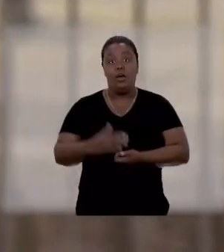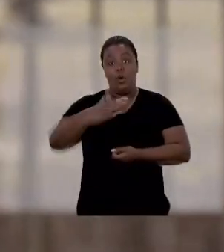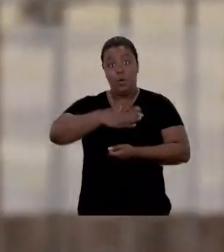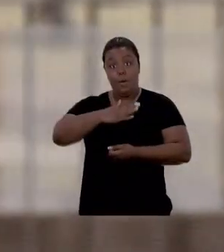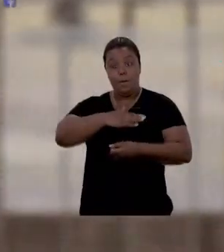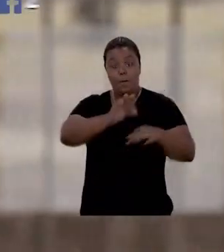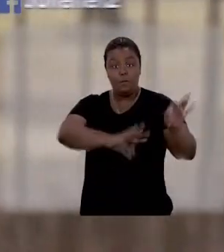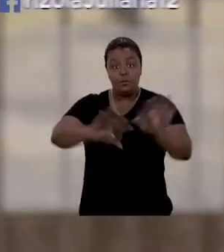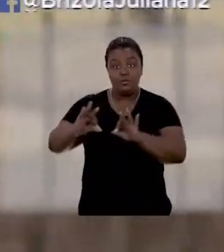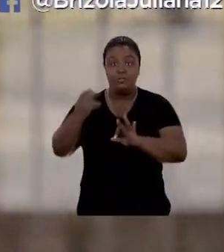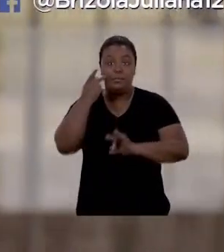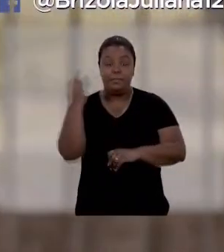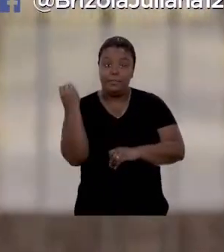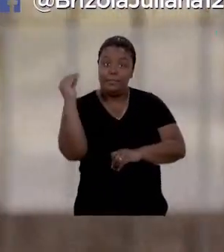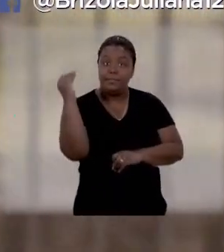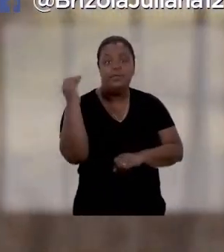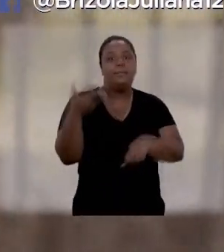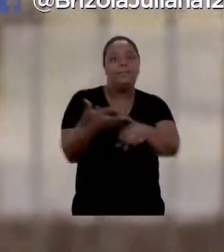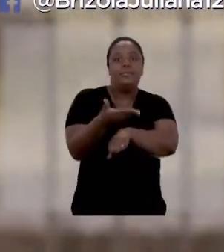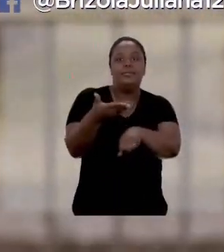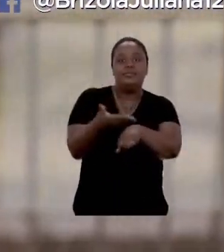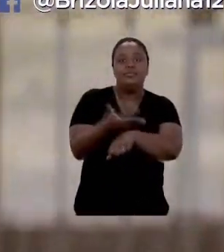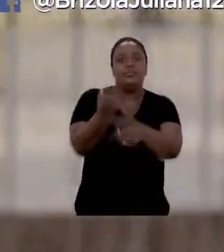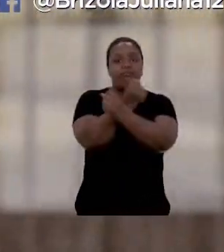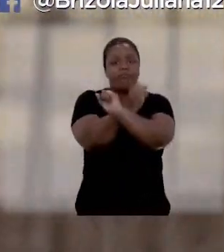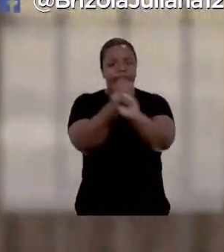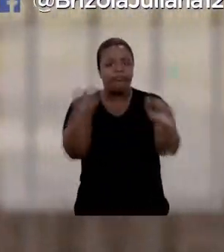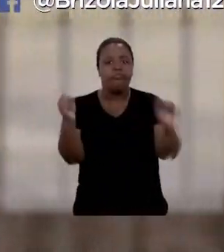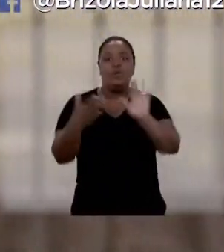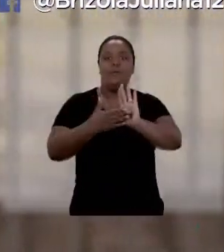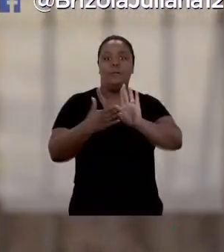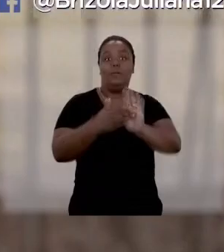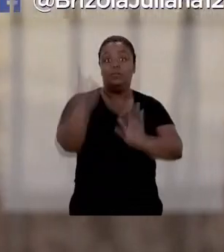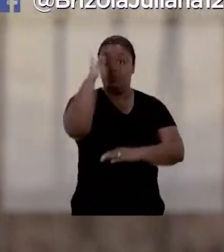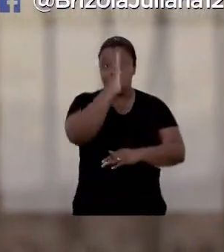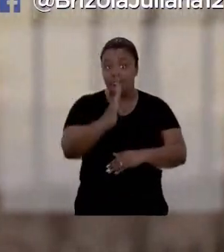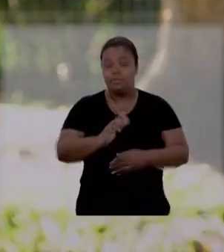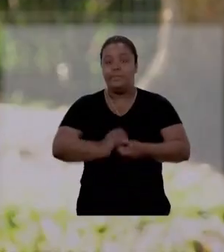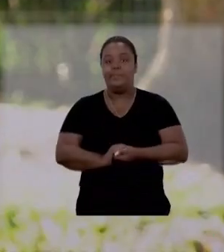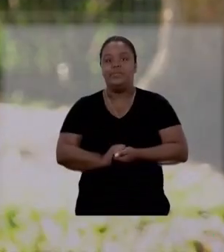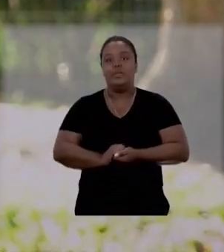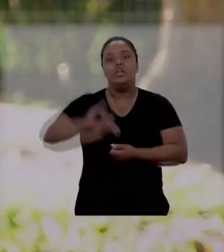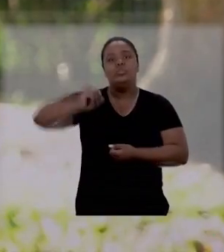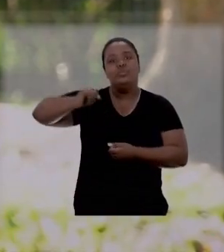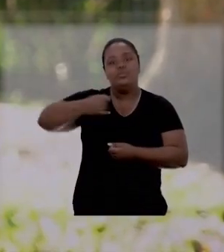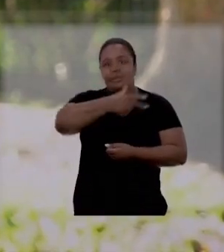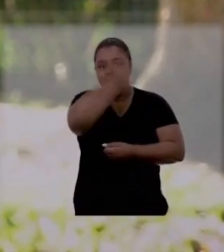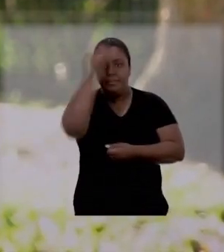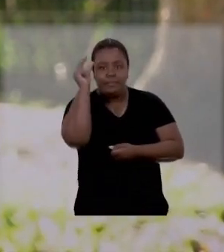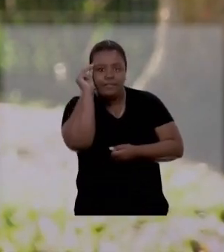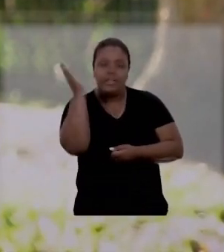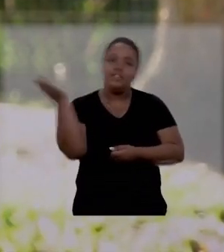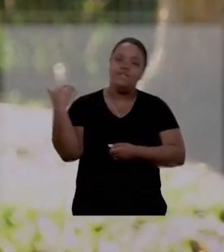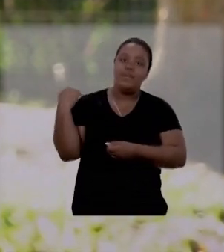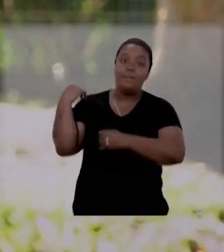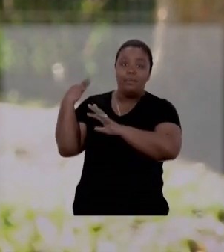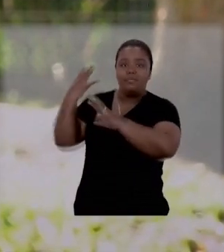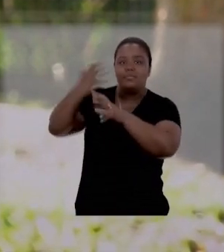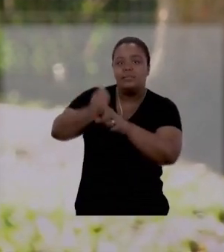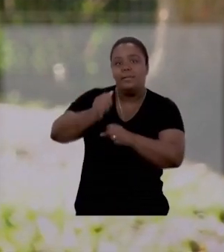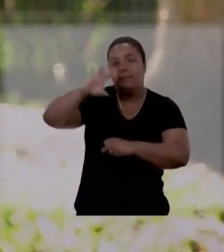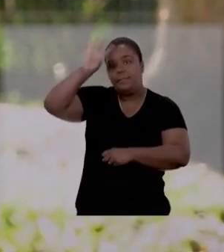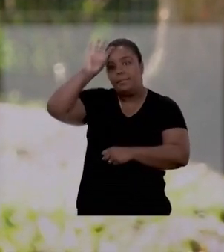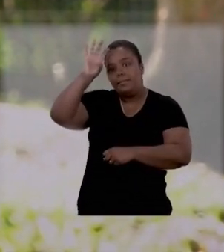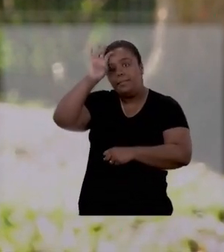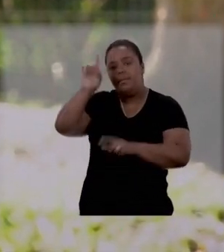O meu projeto para Porto Alegre faz parte de um grande projeto nacional. Juliana Prefeita vem para resgatar